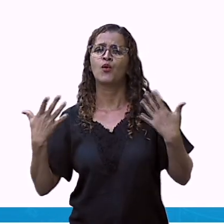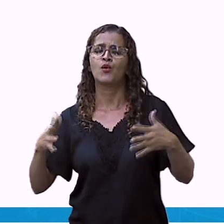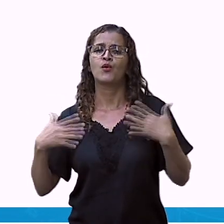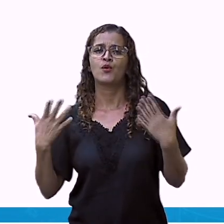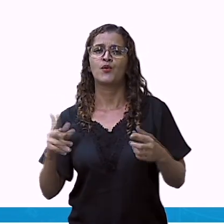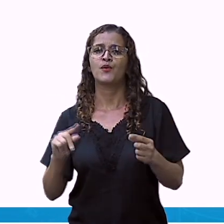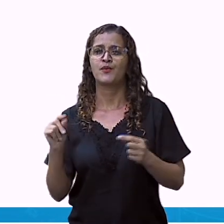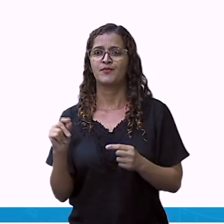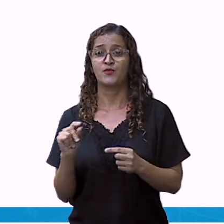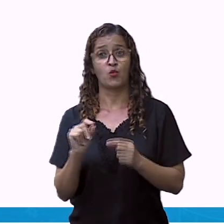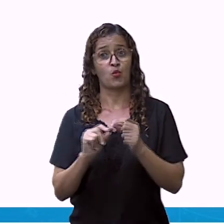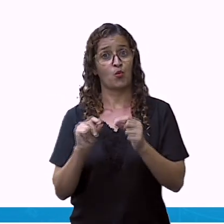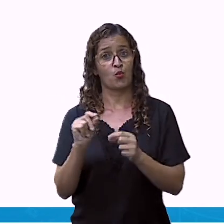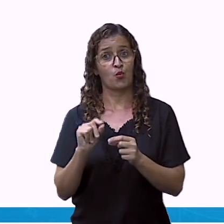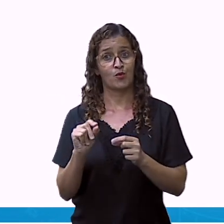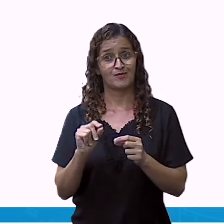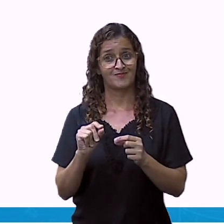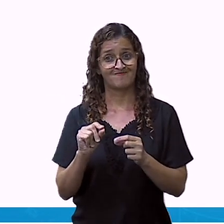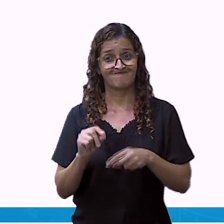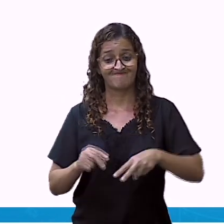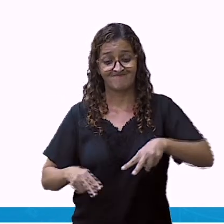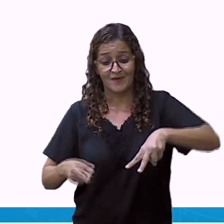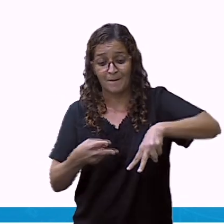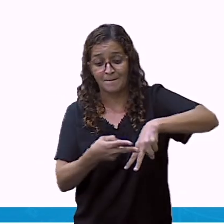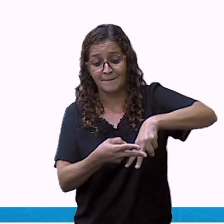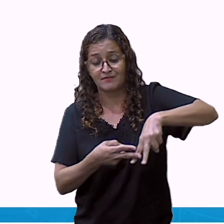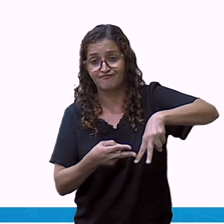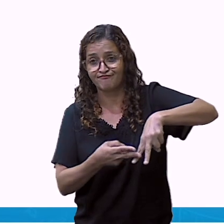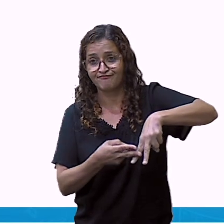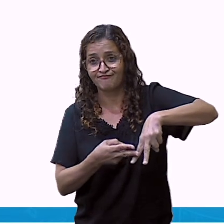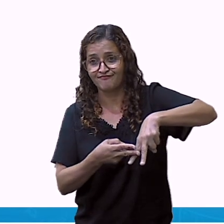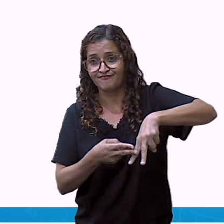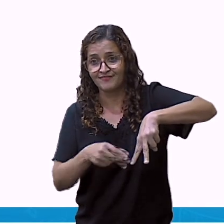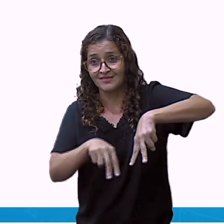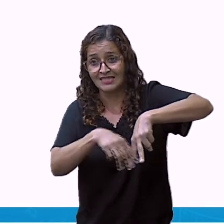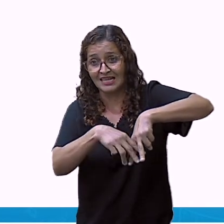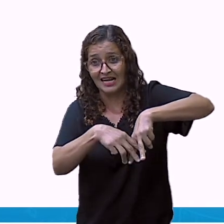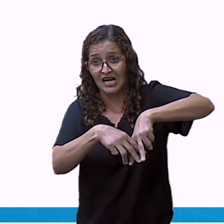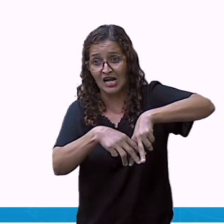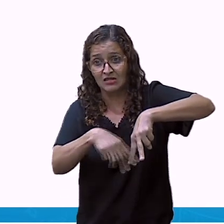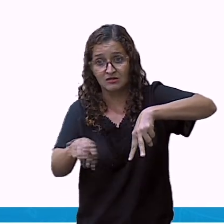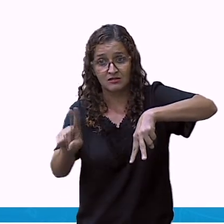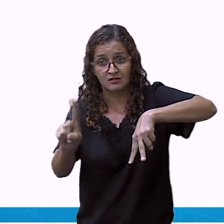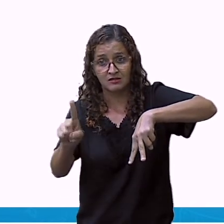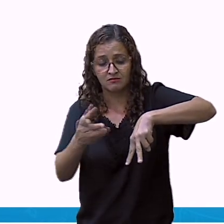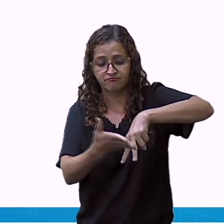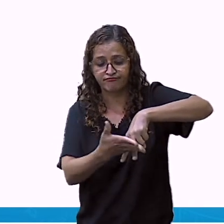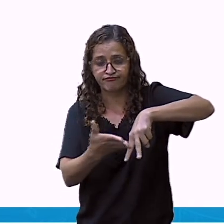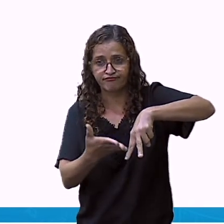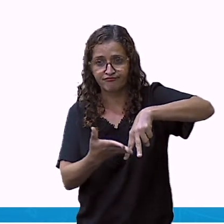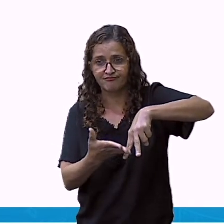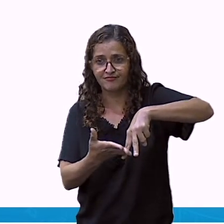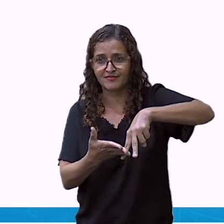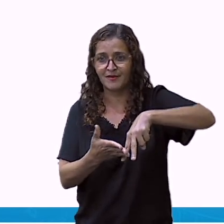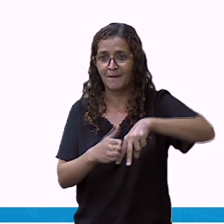procura usar mais o quê? Bermuda, para a gente sentir mais à vontade. Qual o próximo?